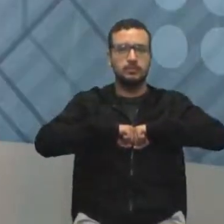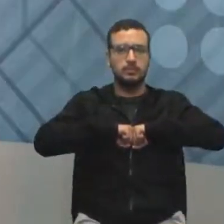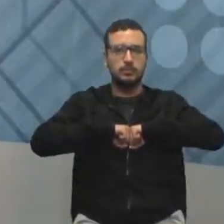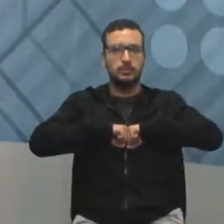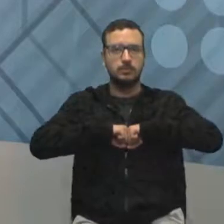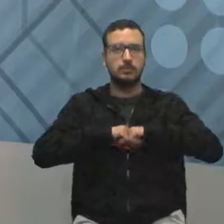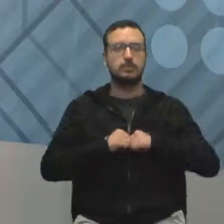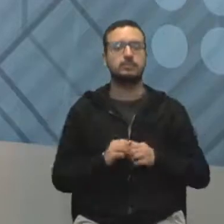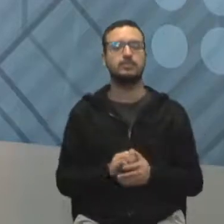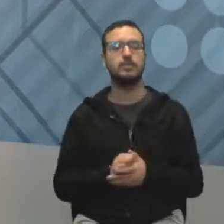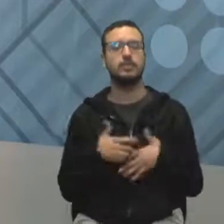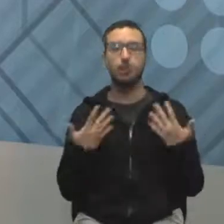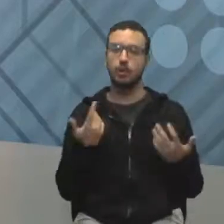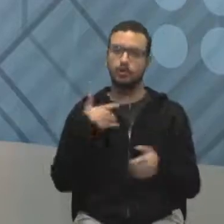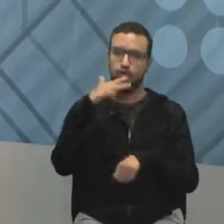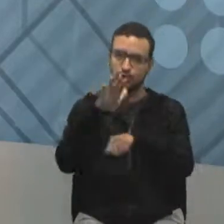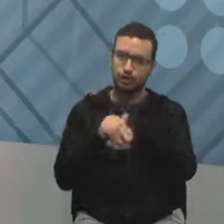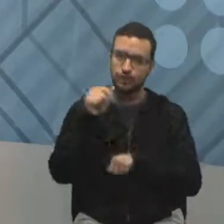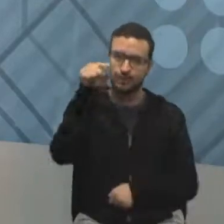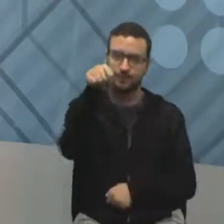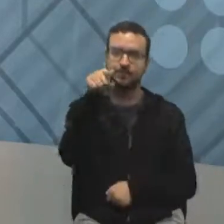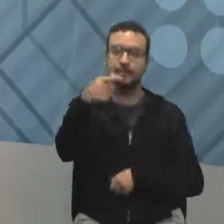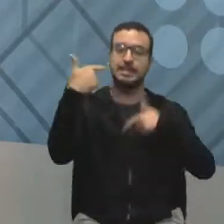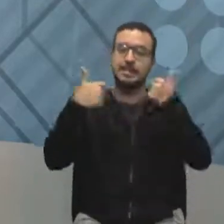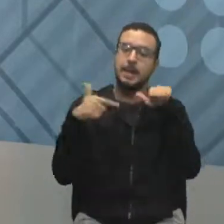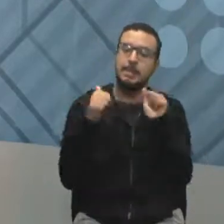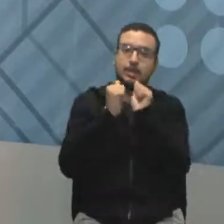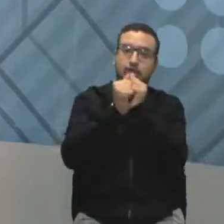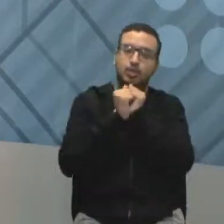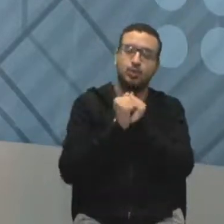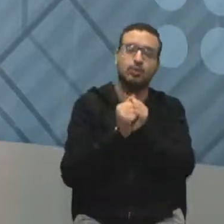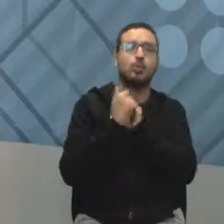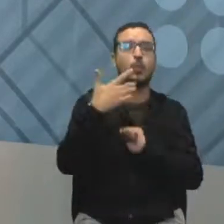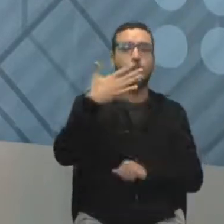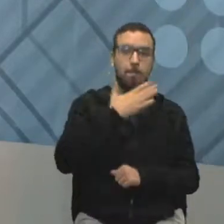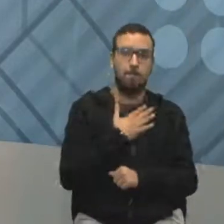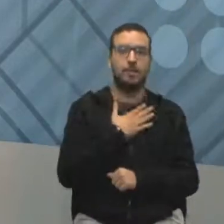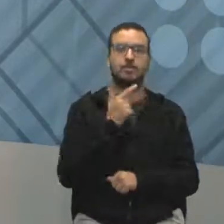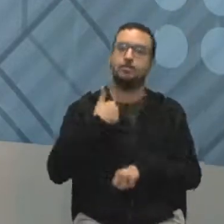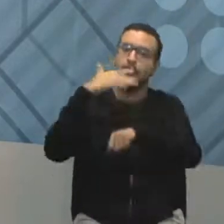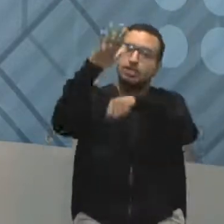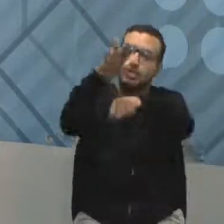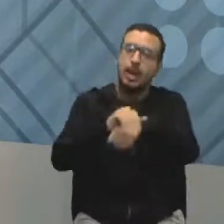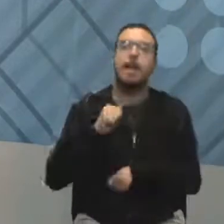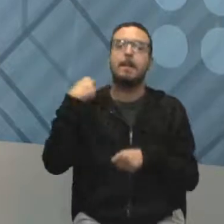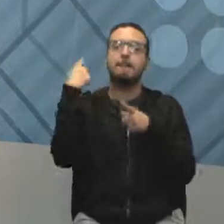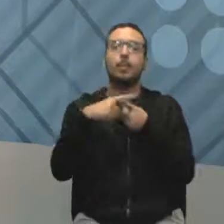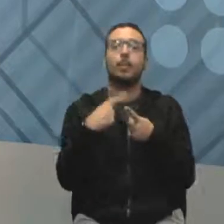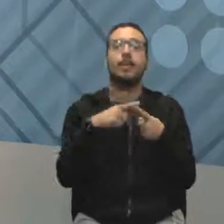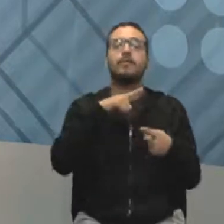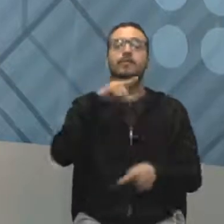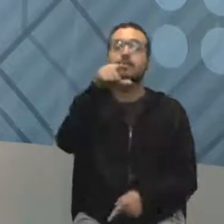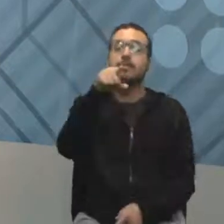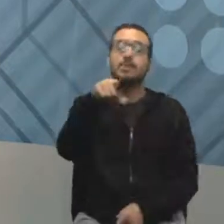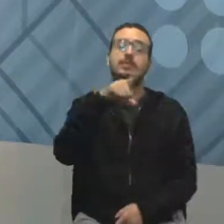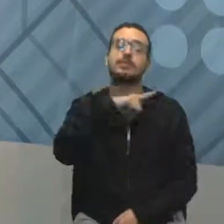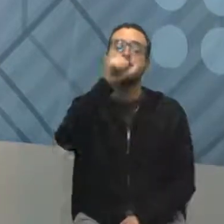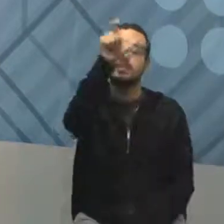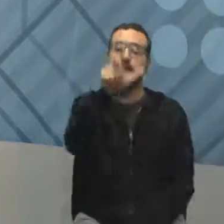Quando eu contratei você para vir trabalhar comigo como gerente de projetos, eu fiz isso porque você tem características,